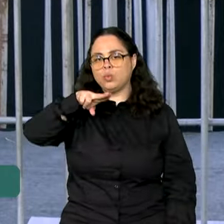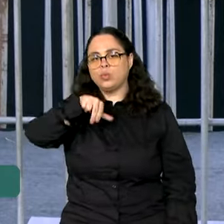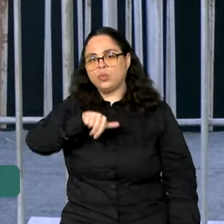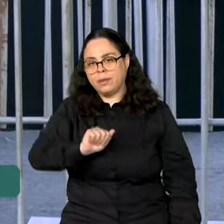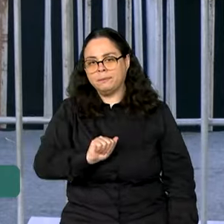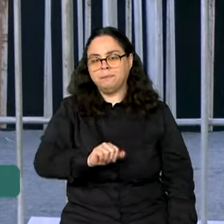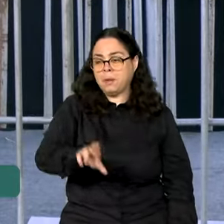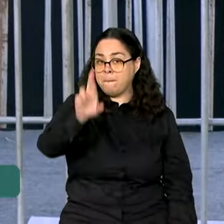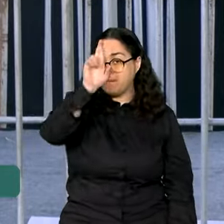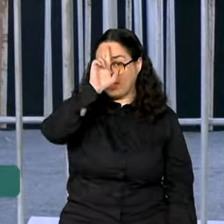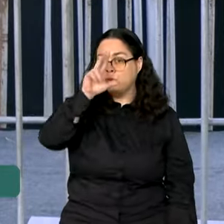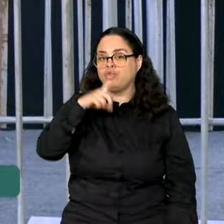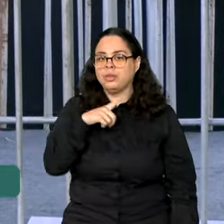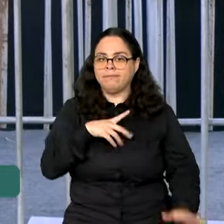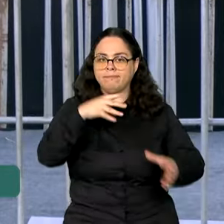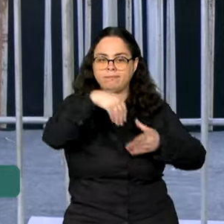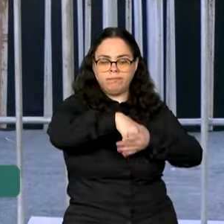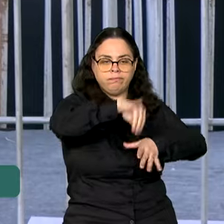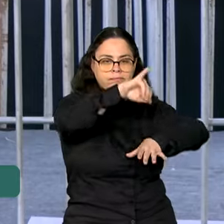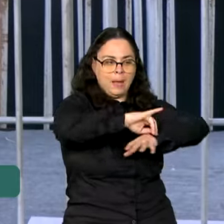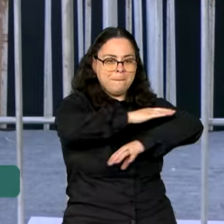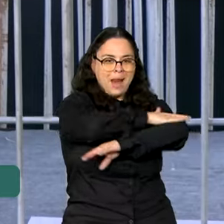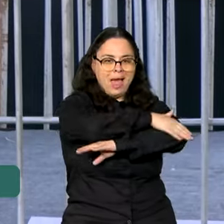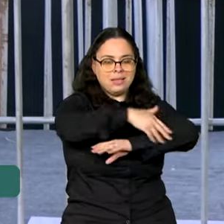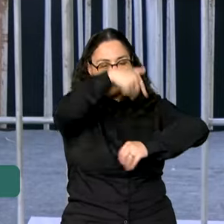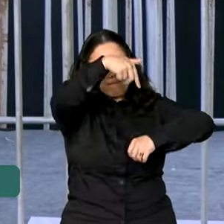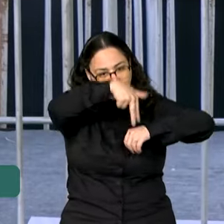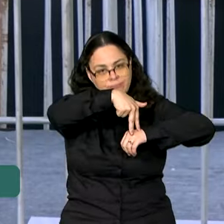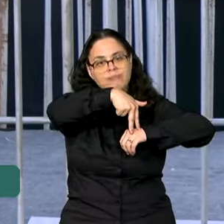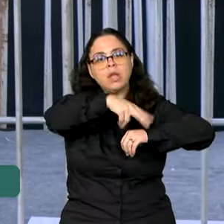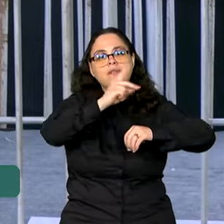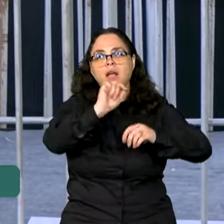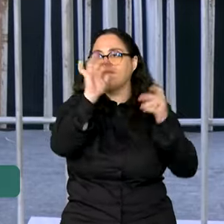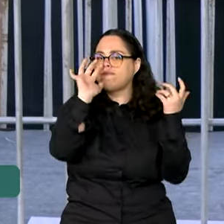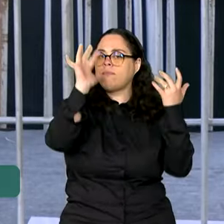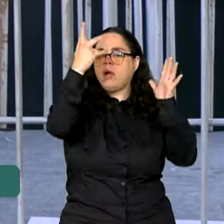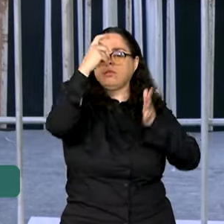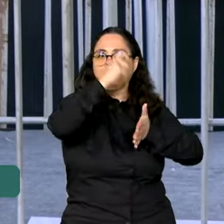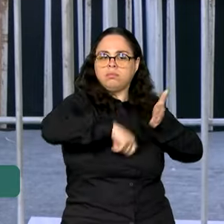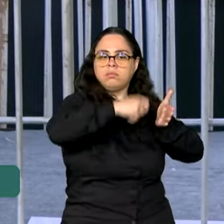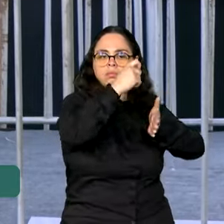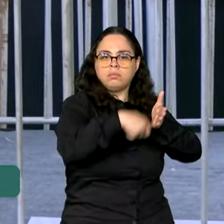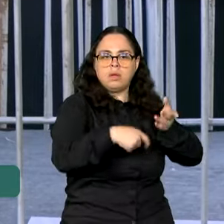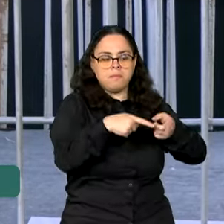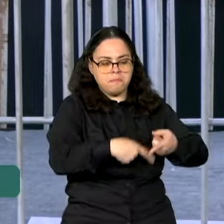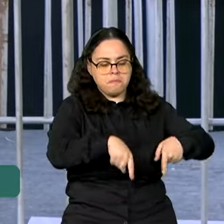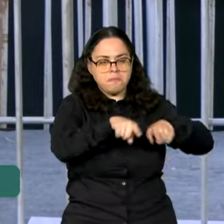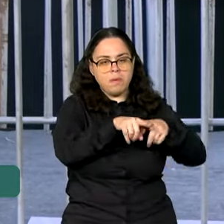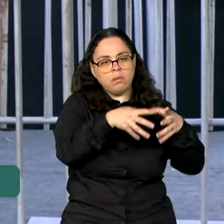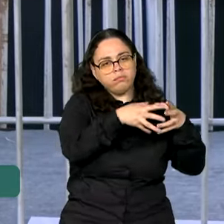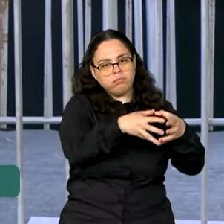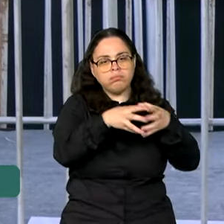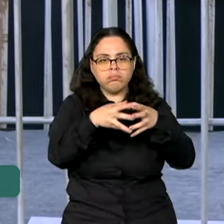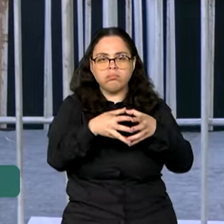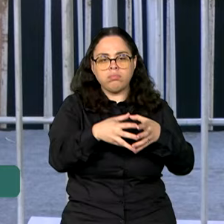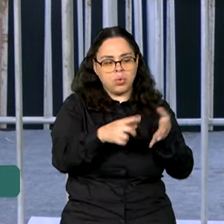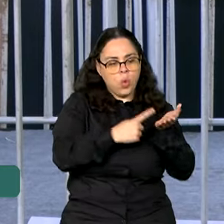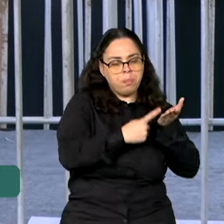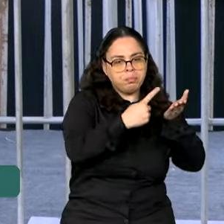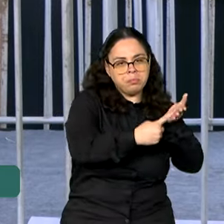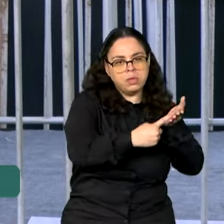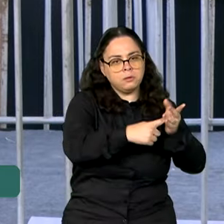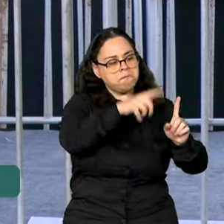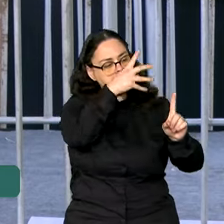um ato aqui na Praça Matriz de Alcântara para celebrar a assinatura de termos de conciliação, compromissos e